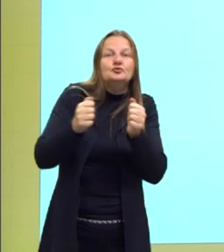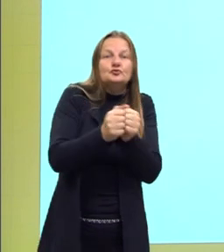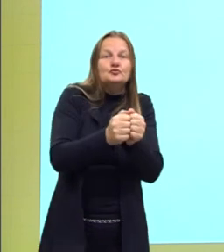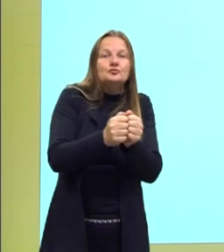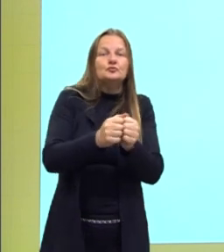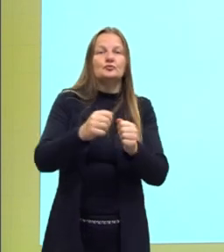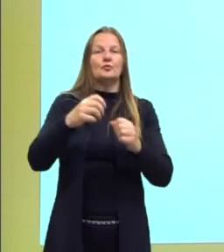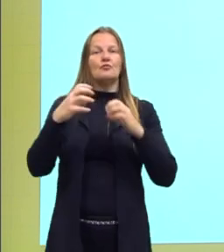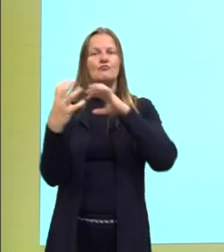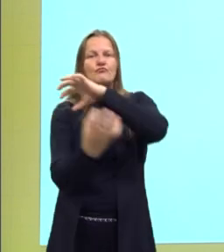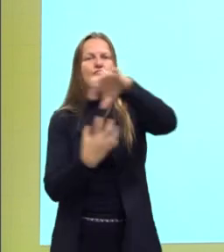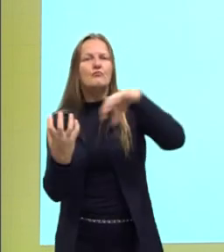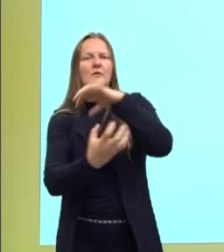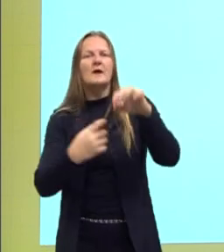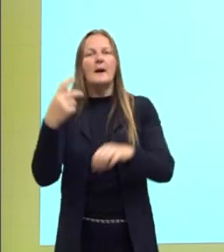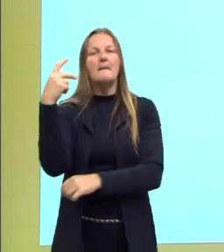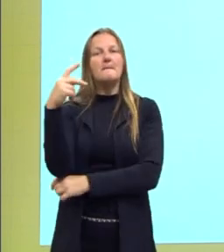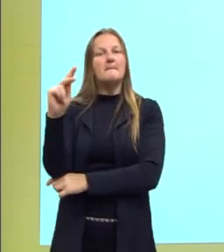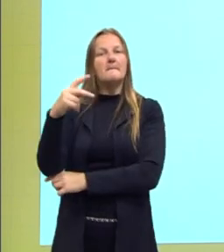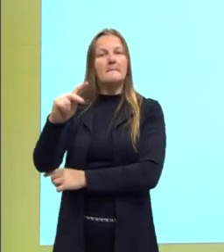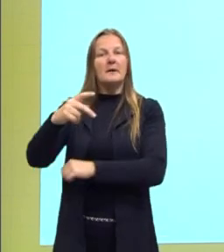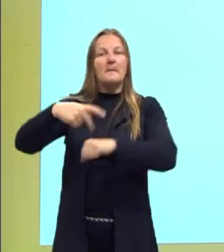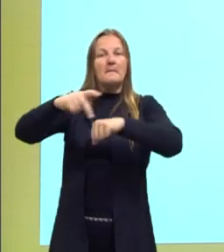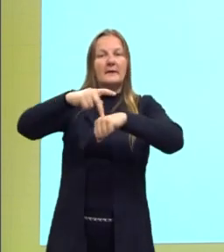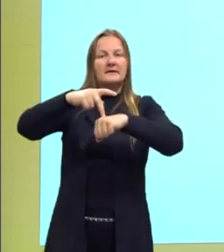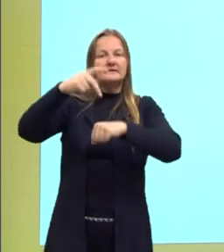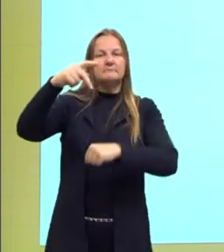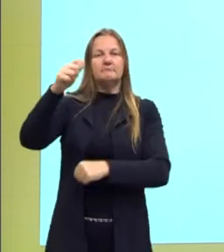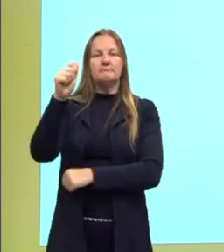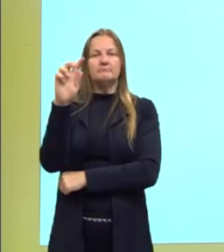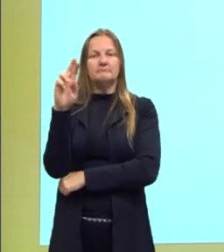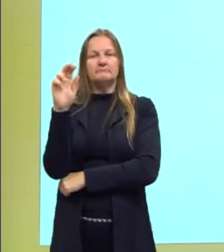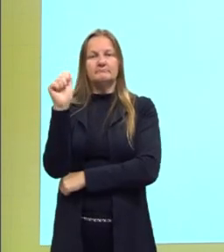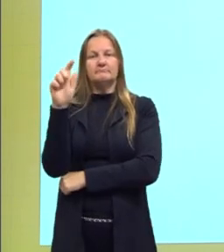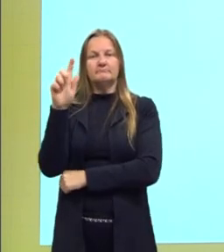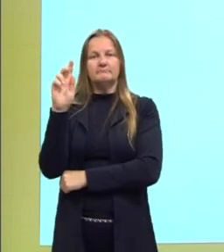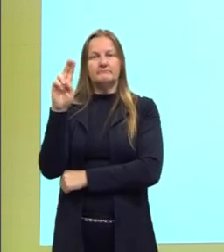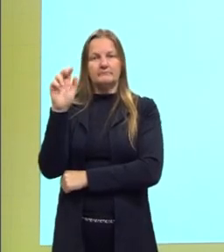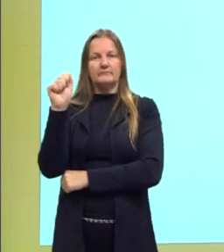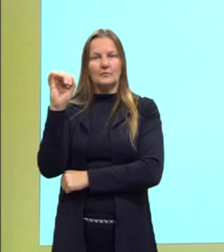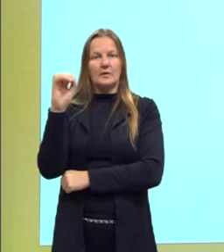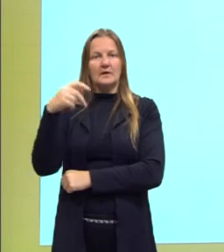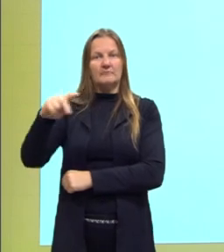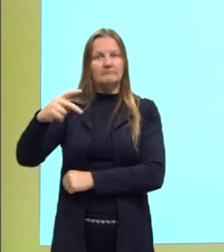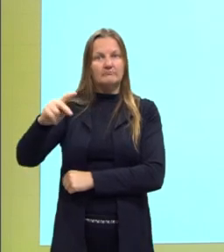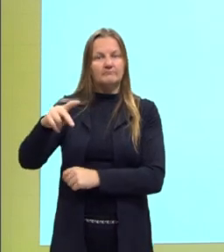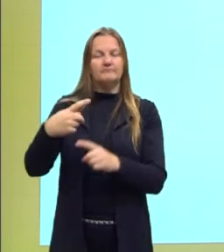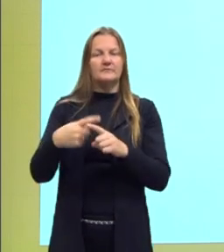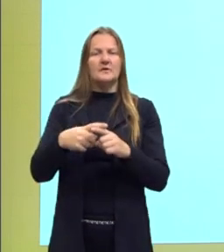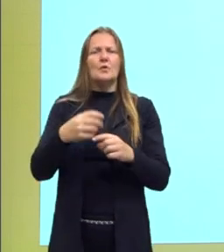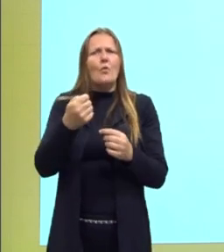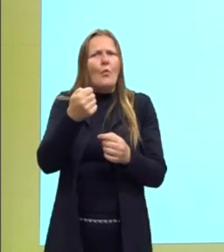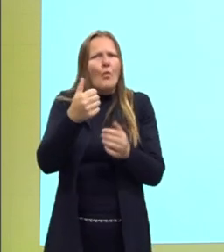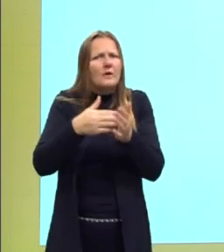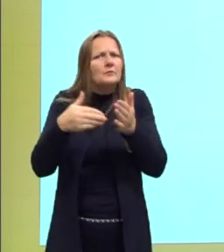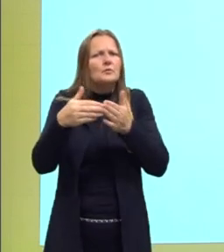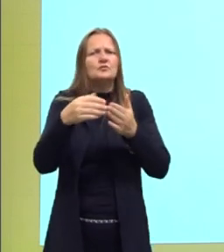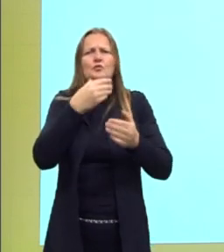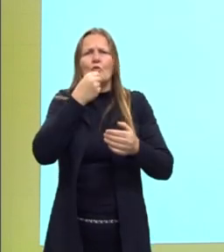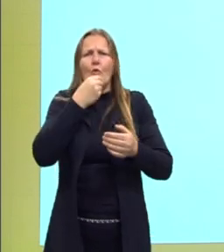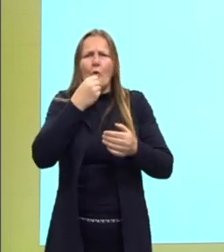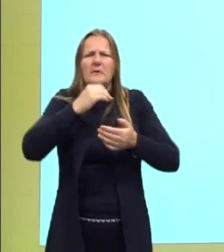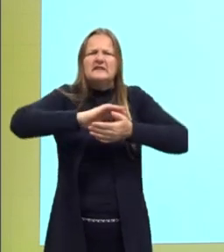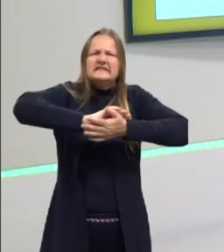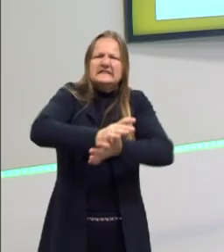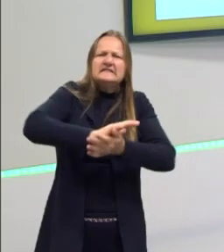se desenvolvendo, estava se destacando economicamente. Grande parte da população de homens do Paraguai foi massacrada